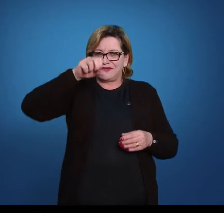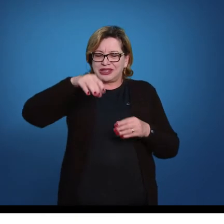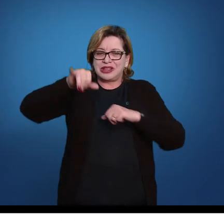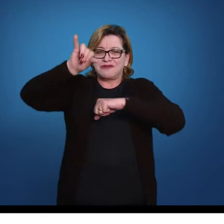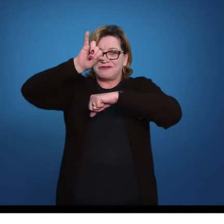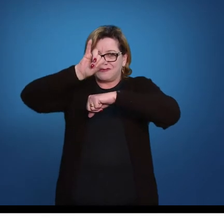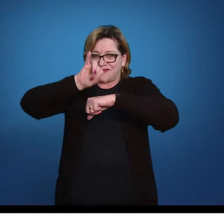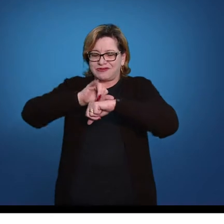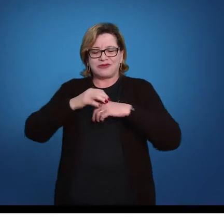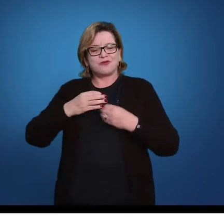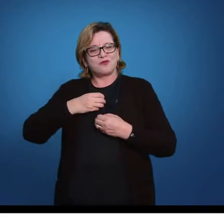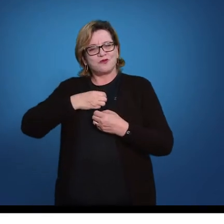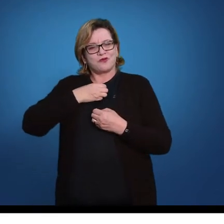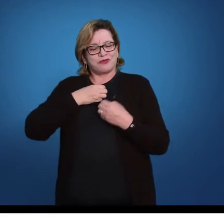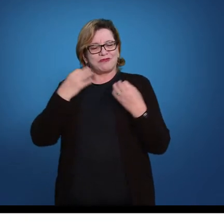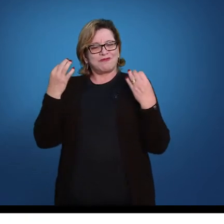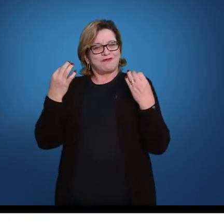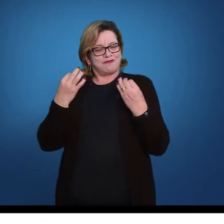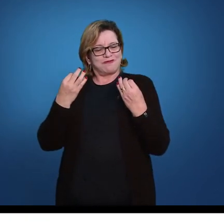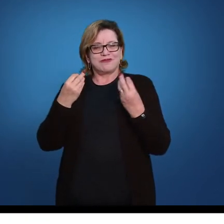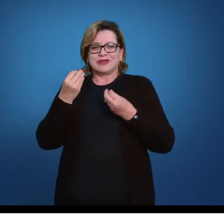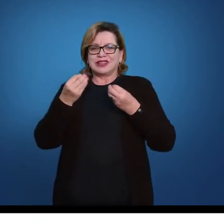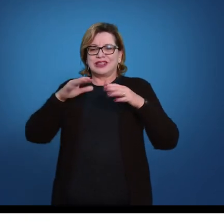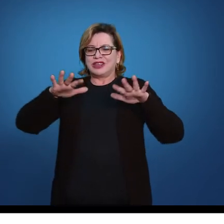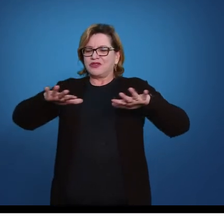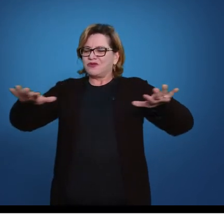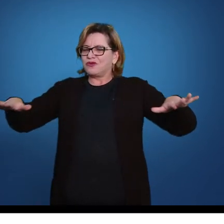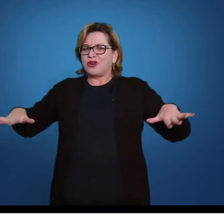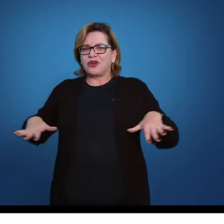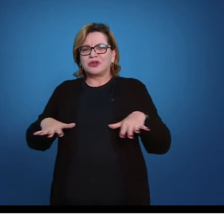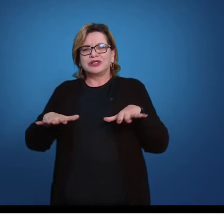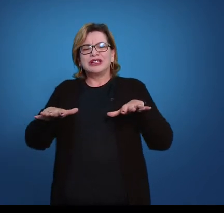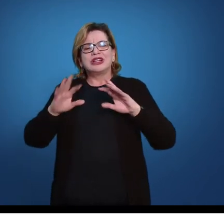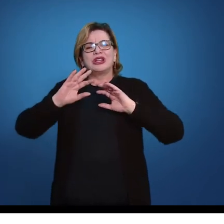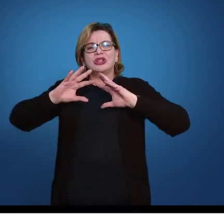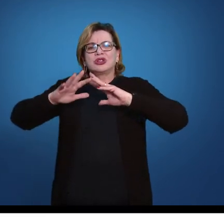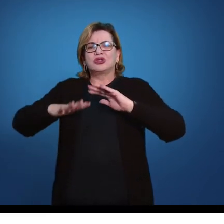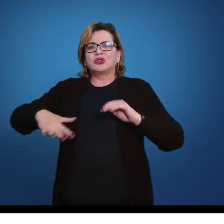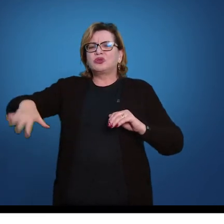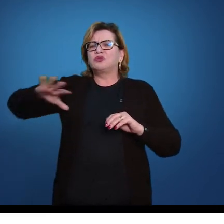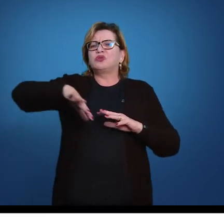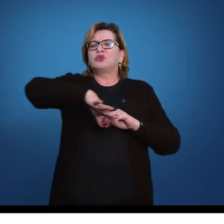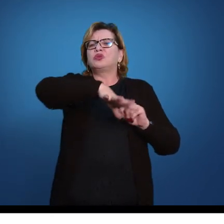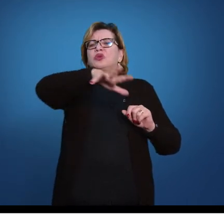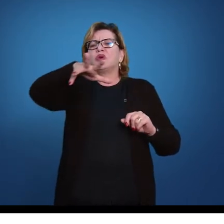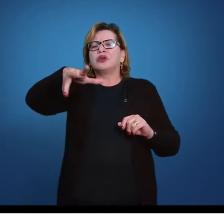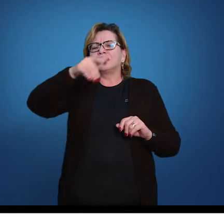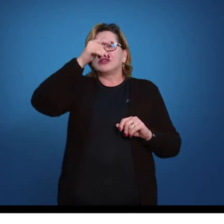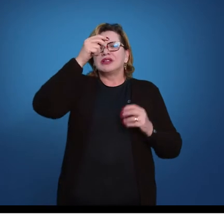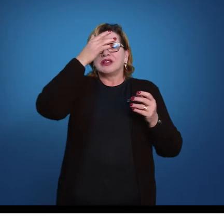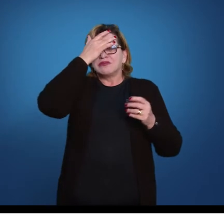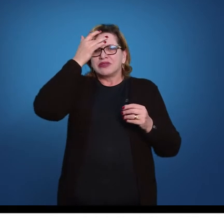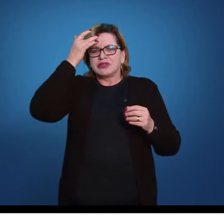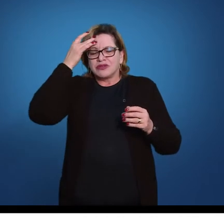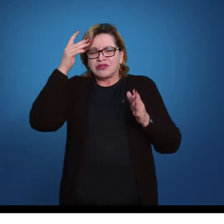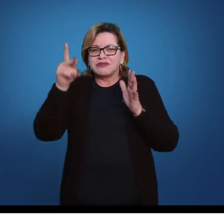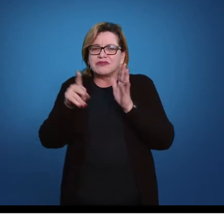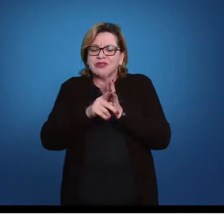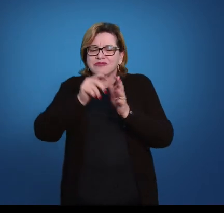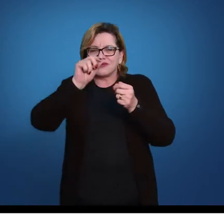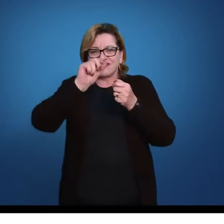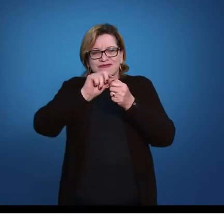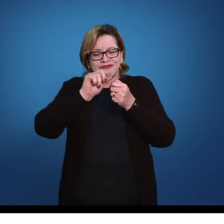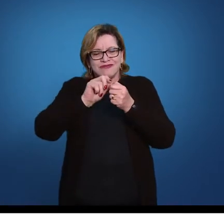vestido como um aristocrata e, ao redor, todos os personagens que ele interpretava naquele